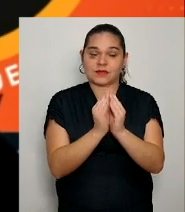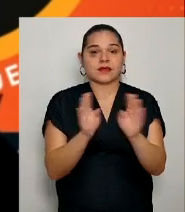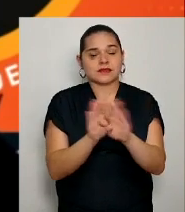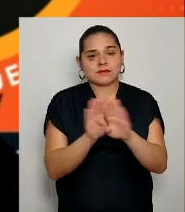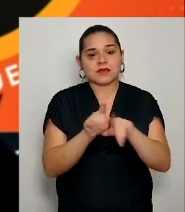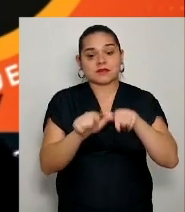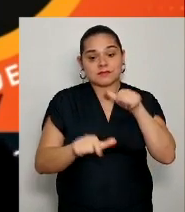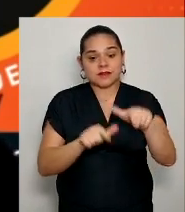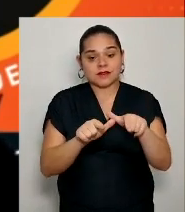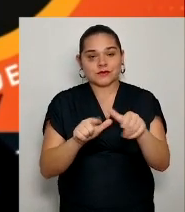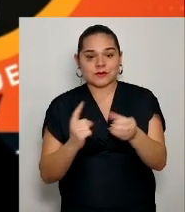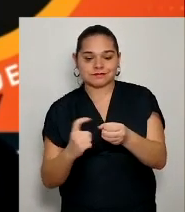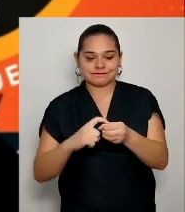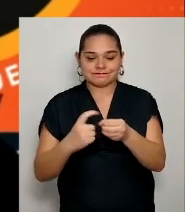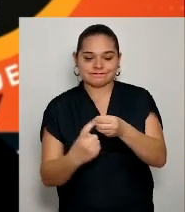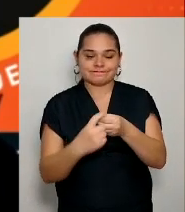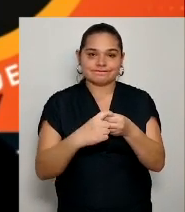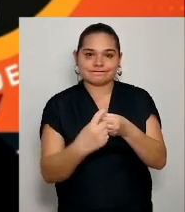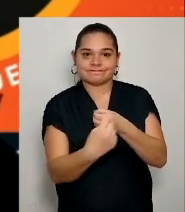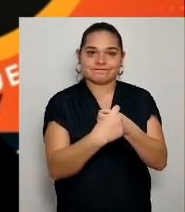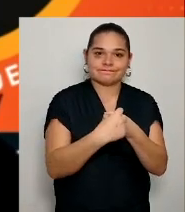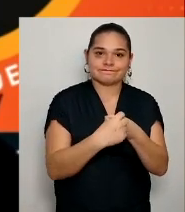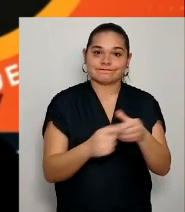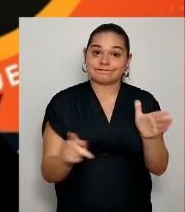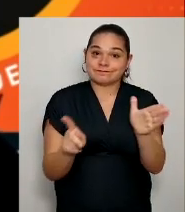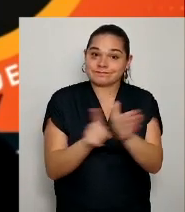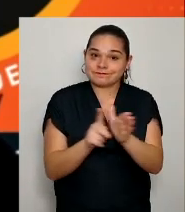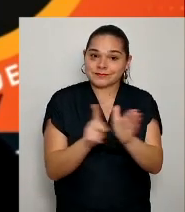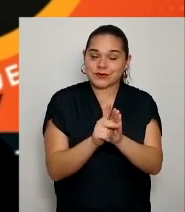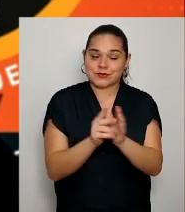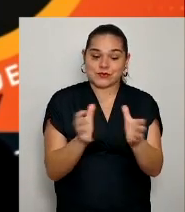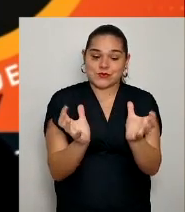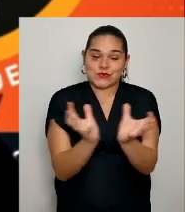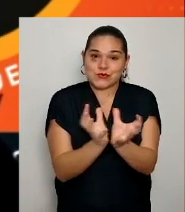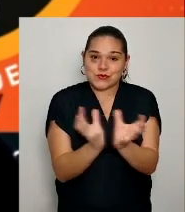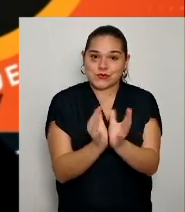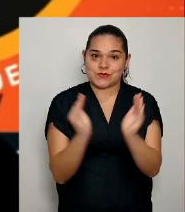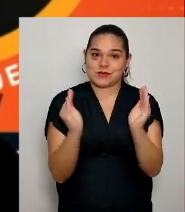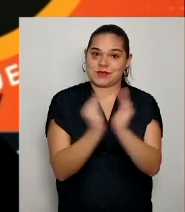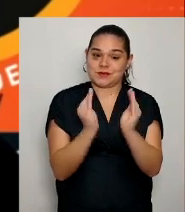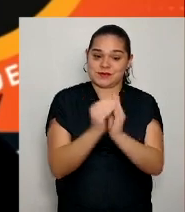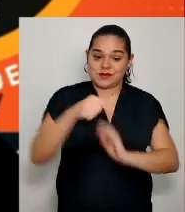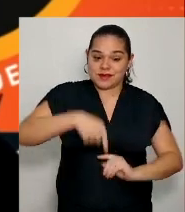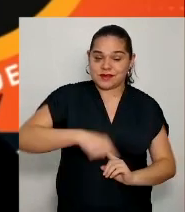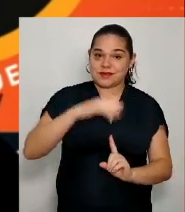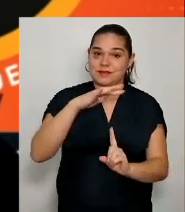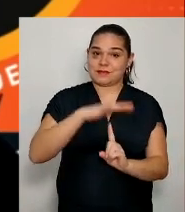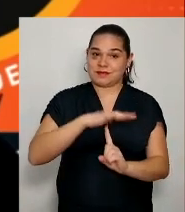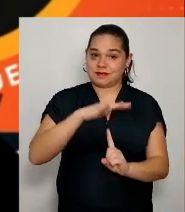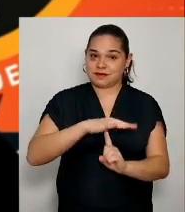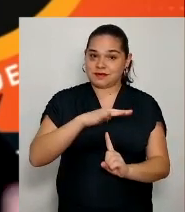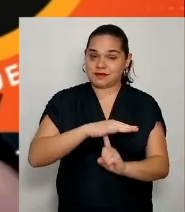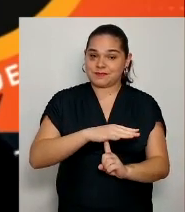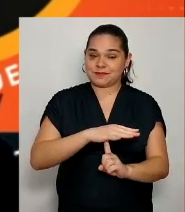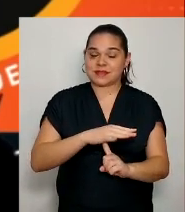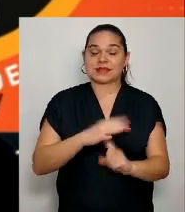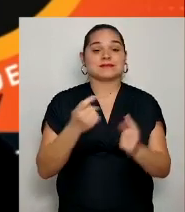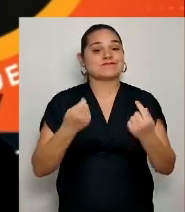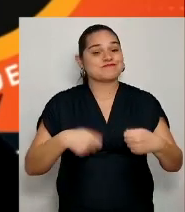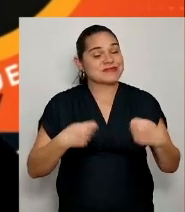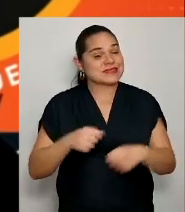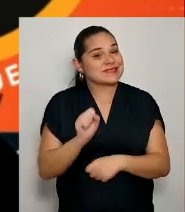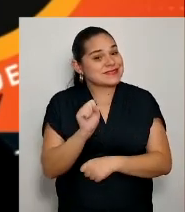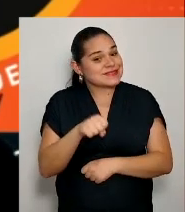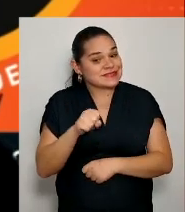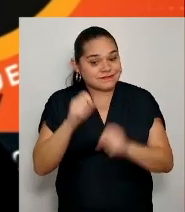produtiva da Renault aqui no Paraná, devem sim ficar atentos, nós todos